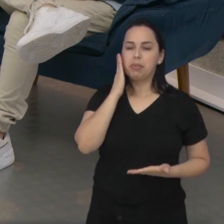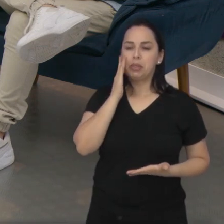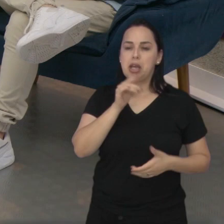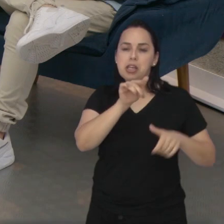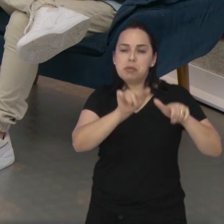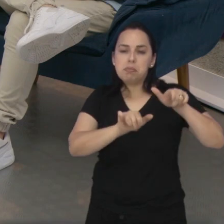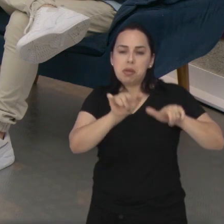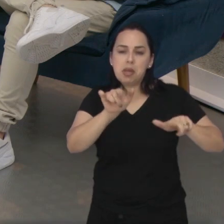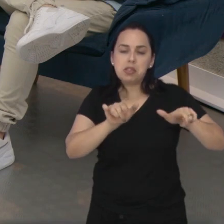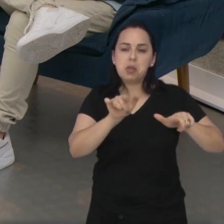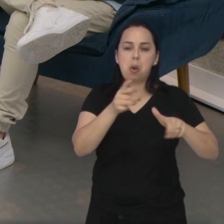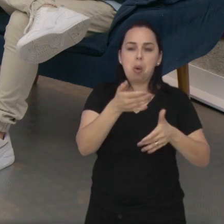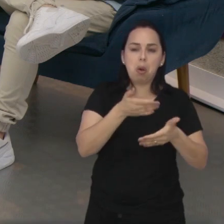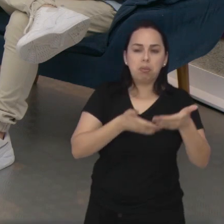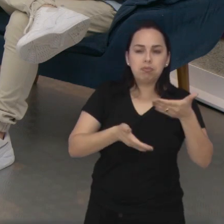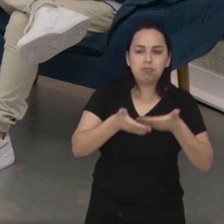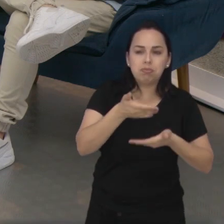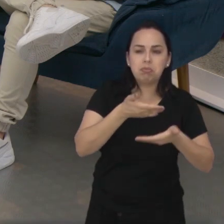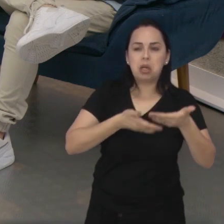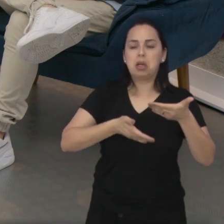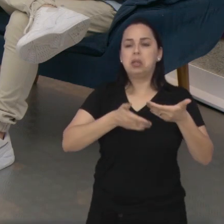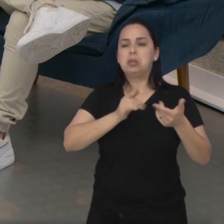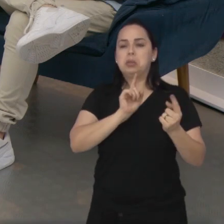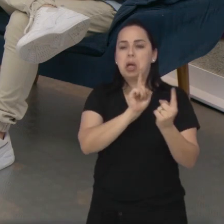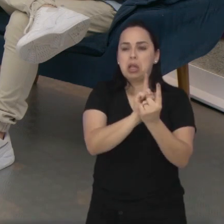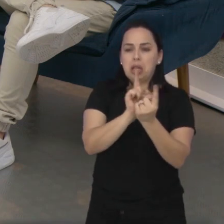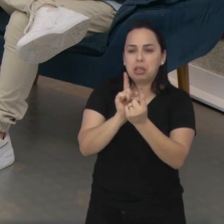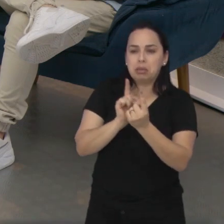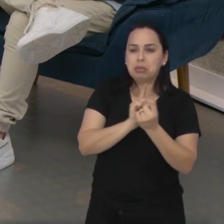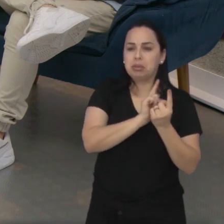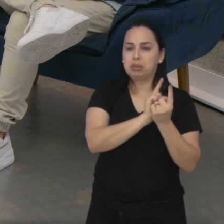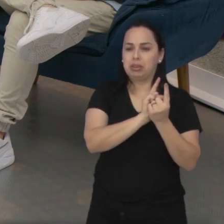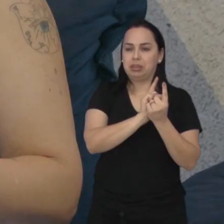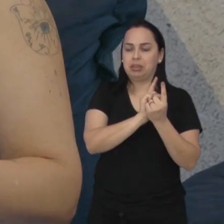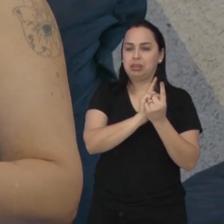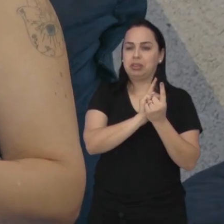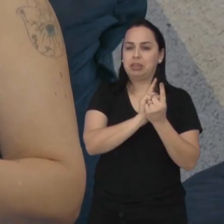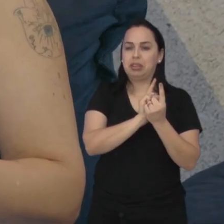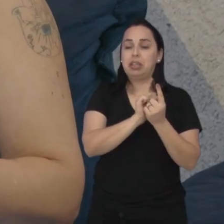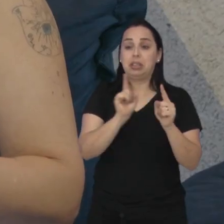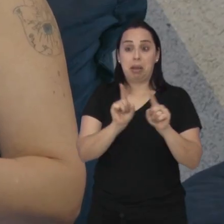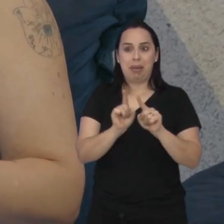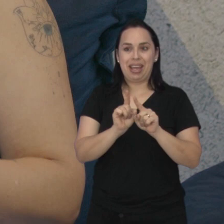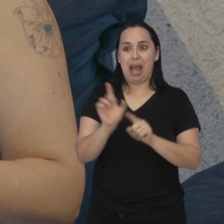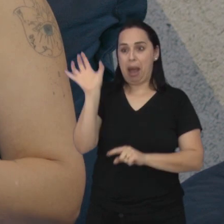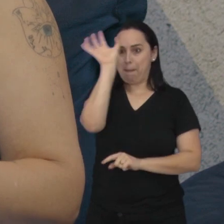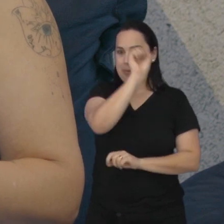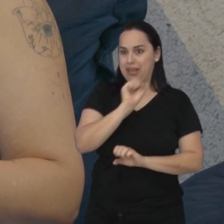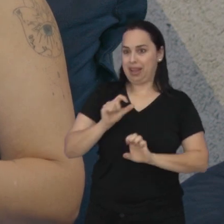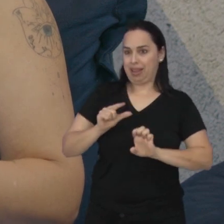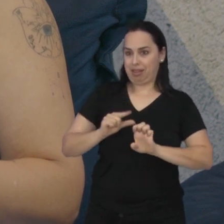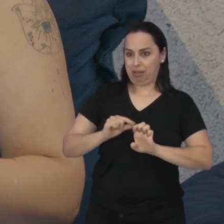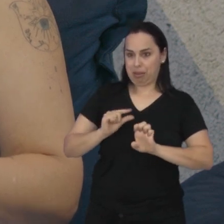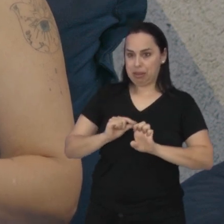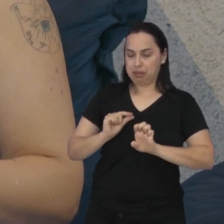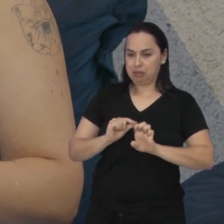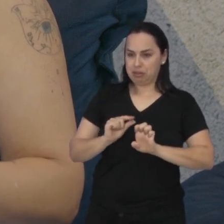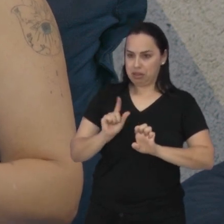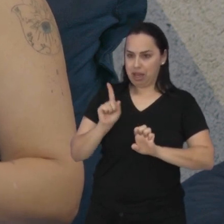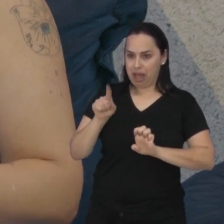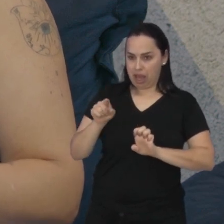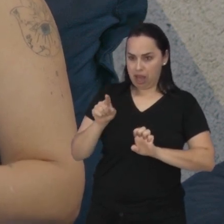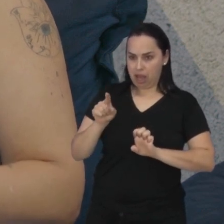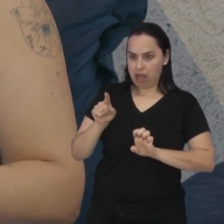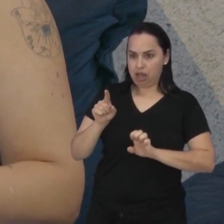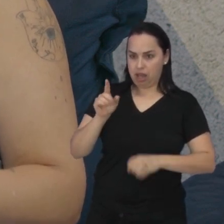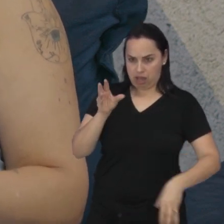pessoas, criar boa relação com o interpessoal, até ter um pouco de empreendedorismo. Isso faz